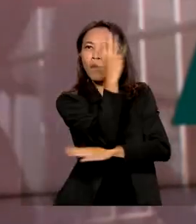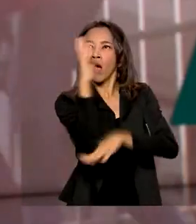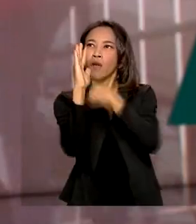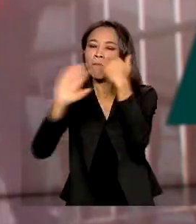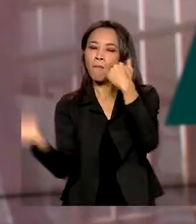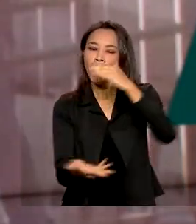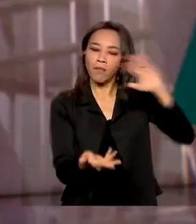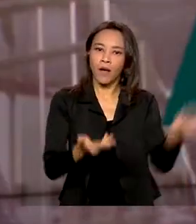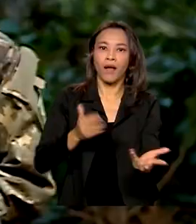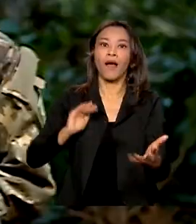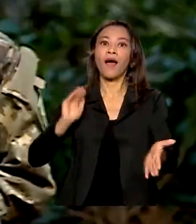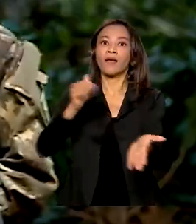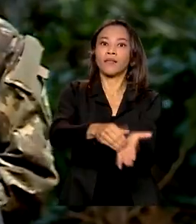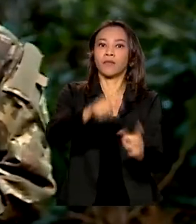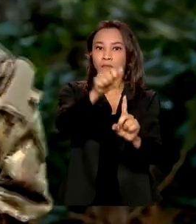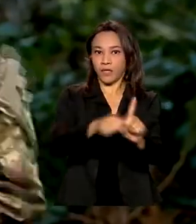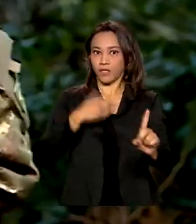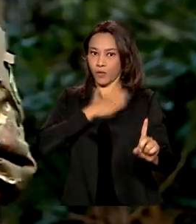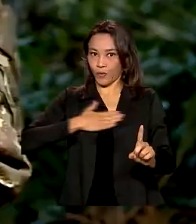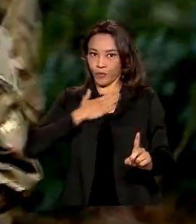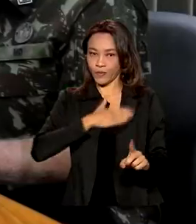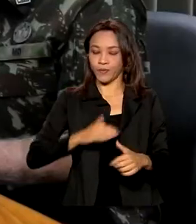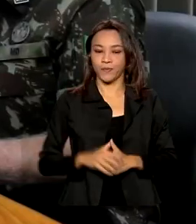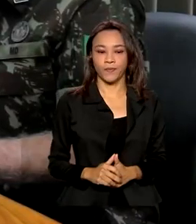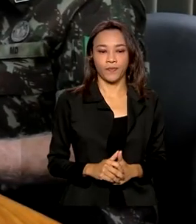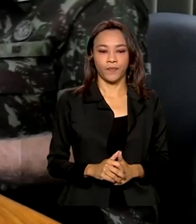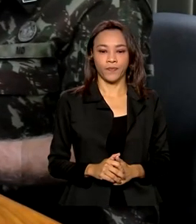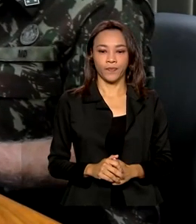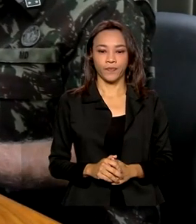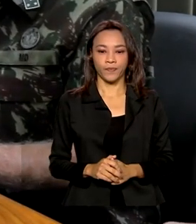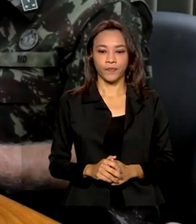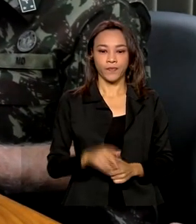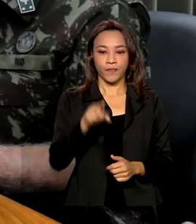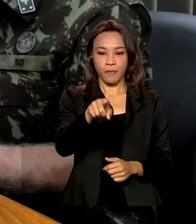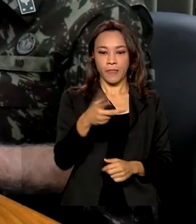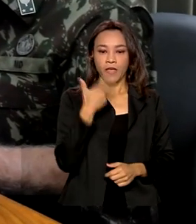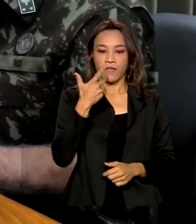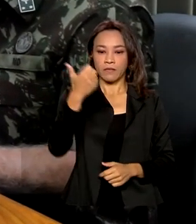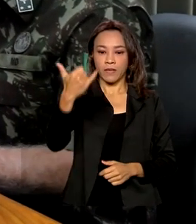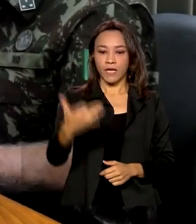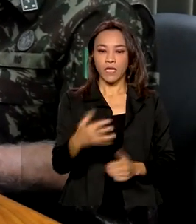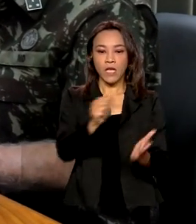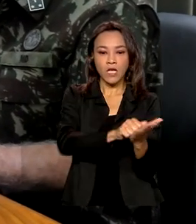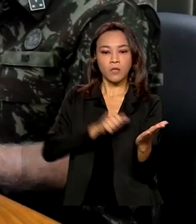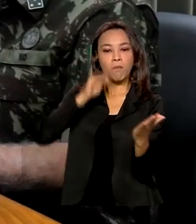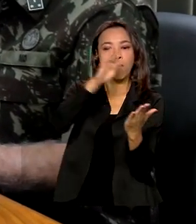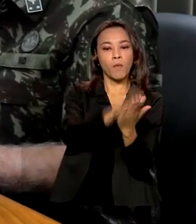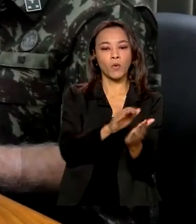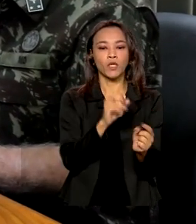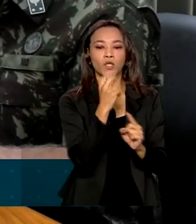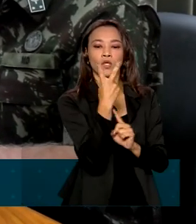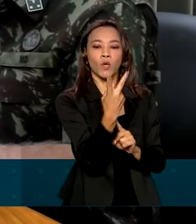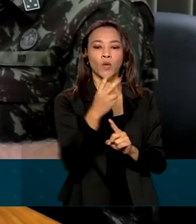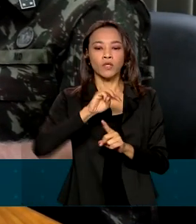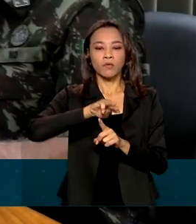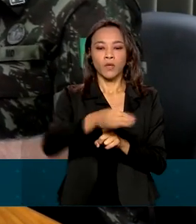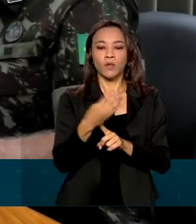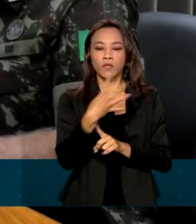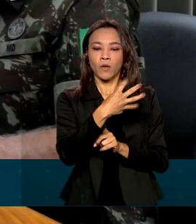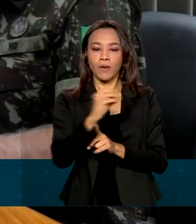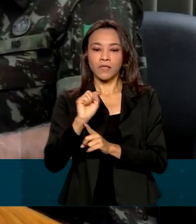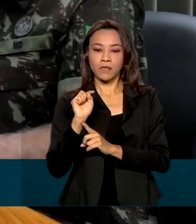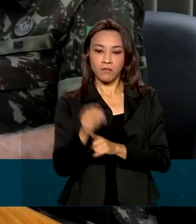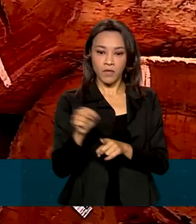país até agosto. Já foram aplicadas multas no valor aproximado de 2 milhões e 400 mil reais.